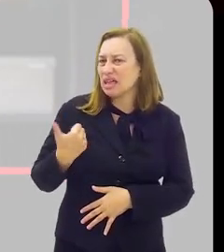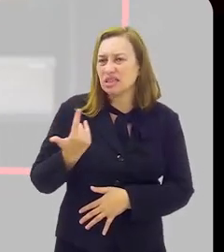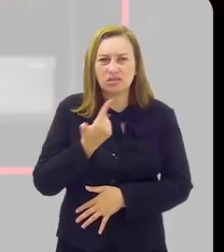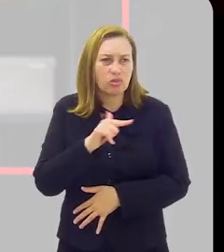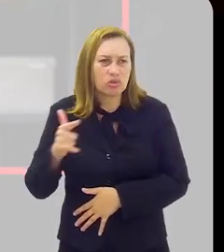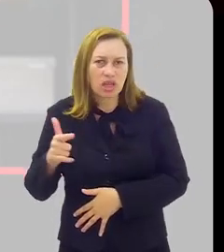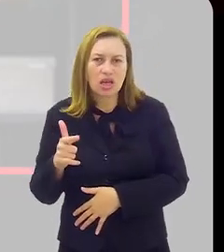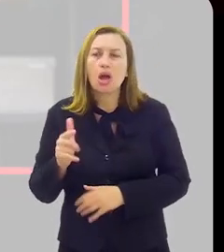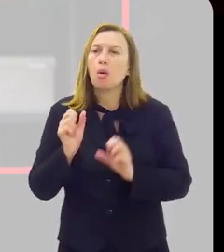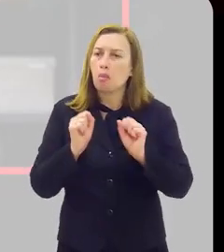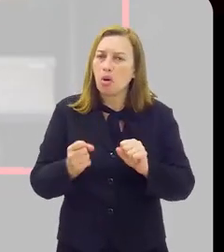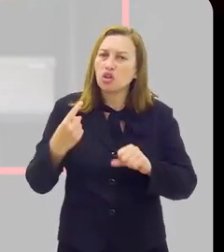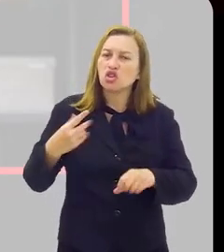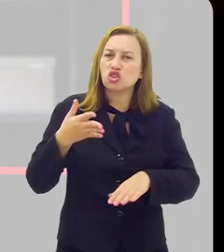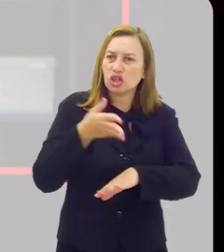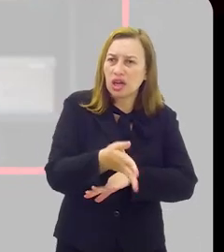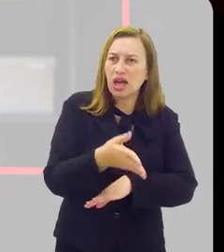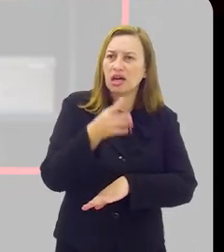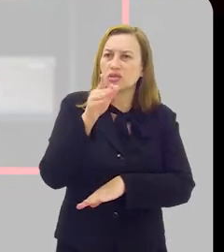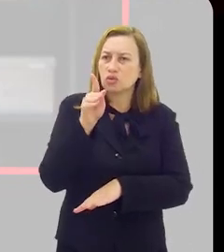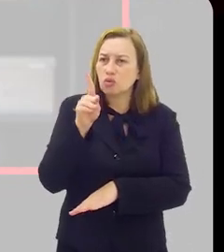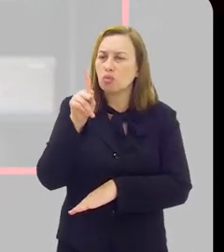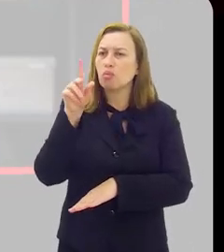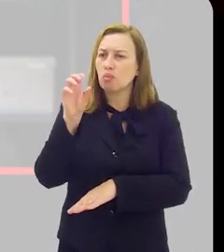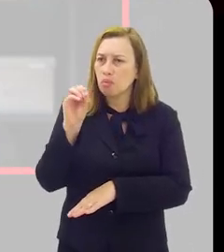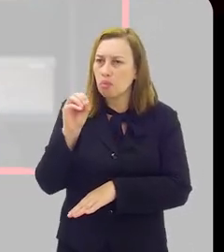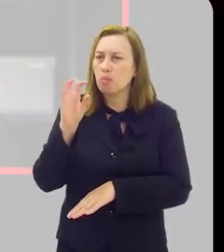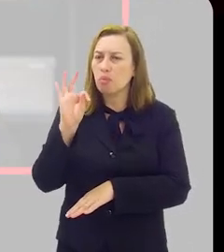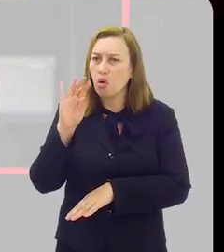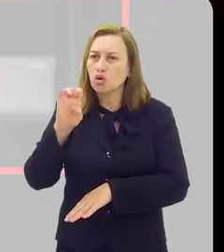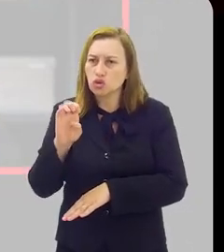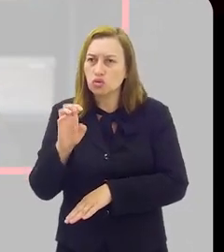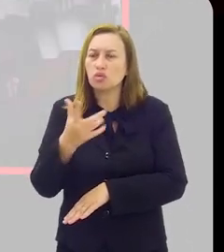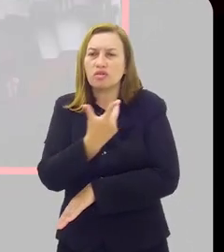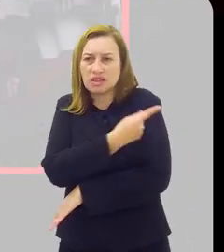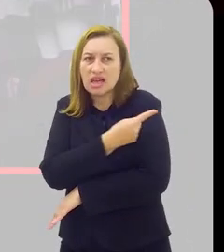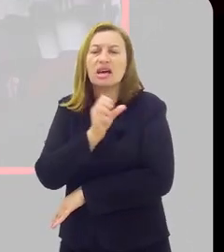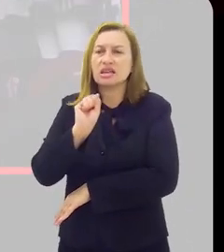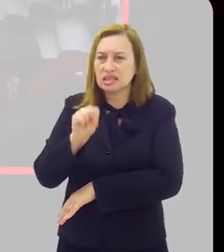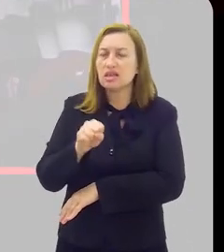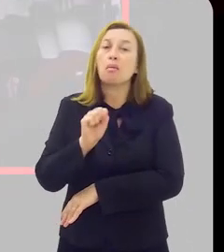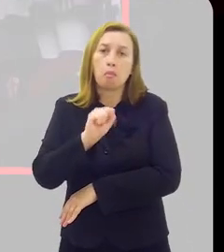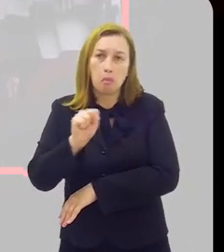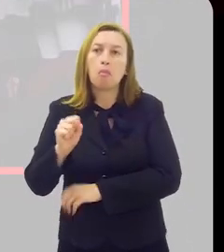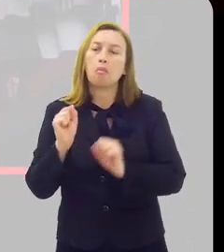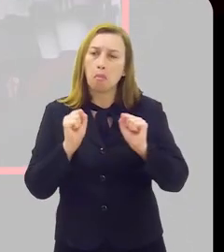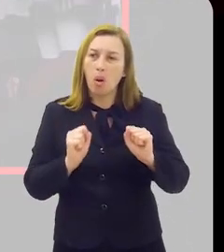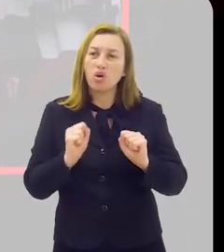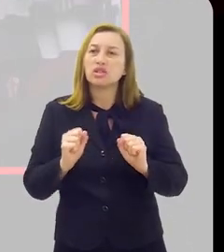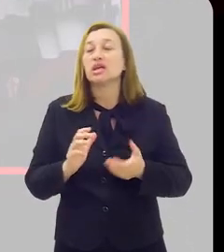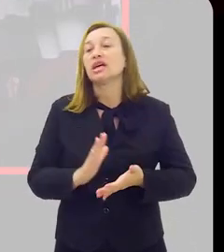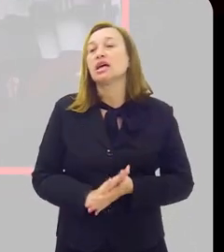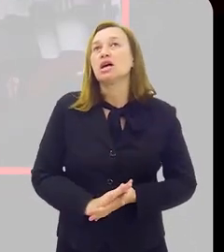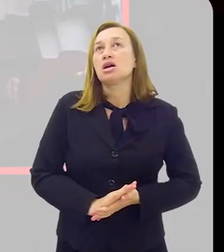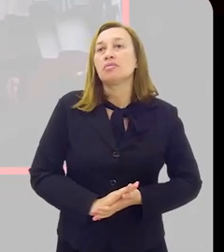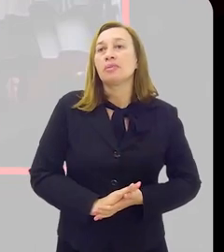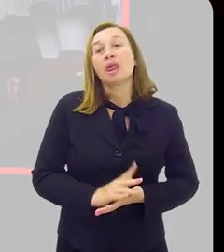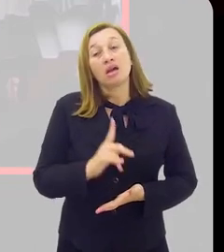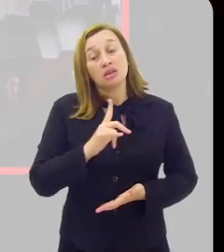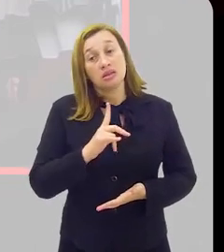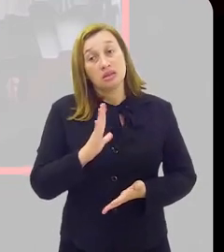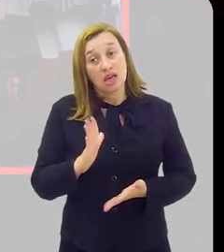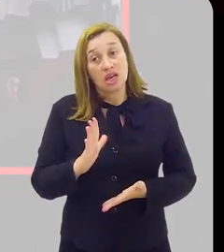etária não existe mais, a pessoa pode chegar no posto e tomar vacina? Pode chegar no posto para tomar vacina. Existe,